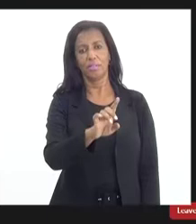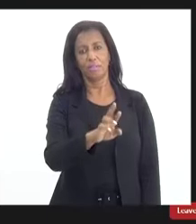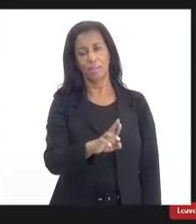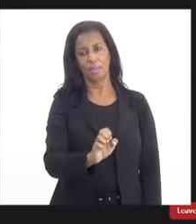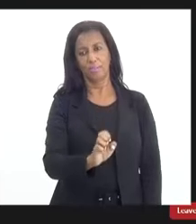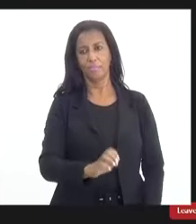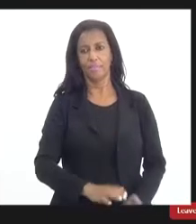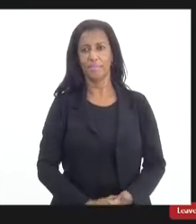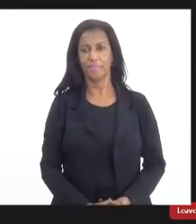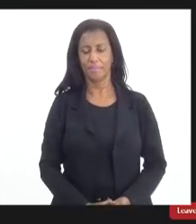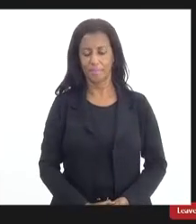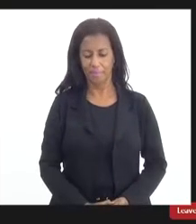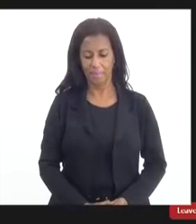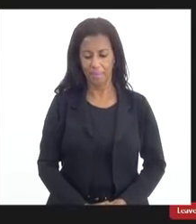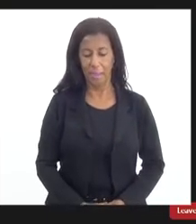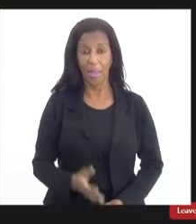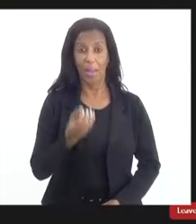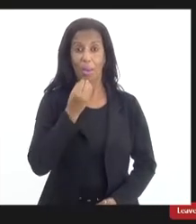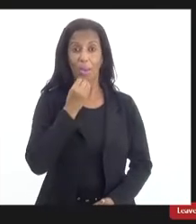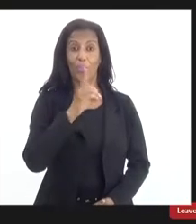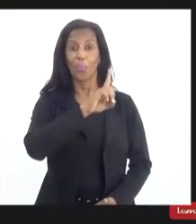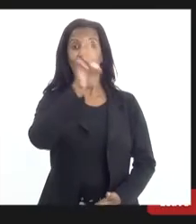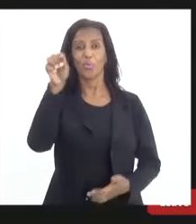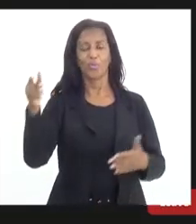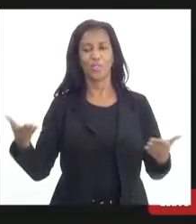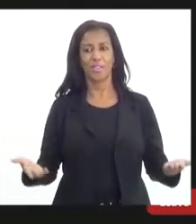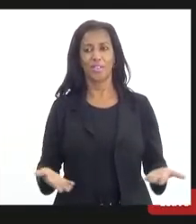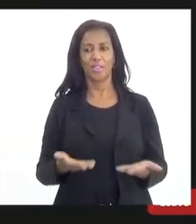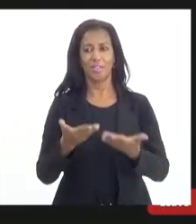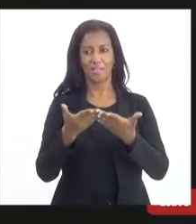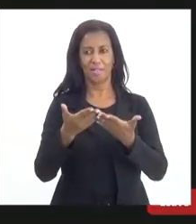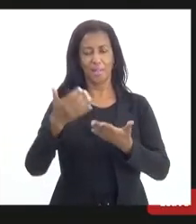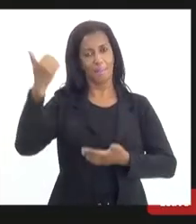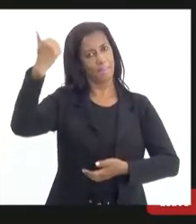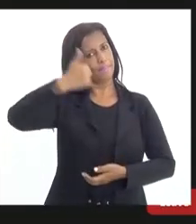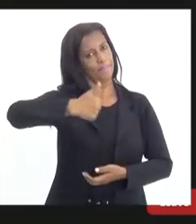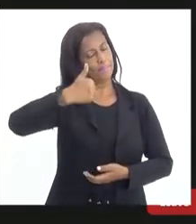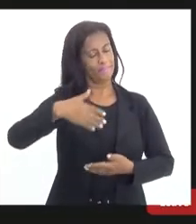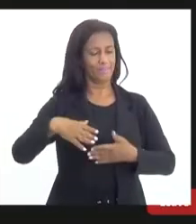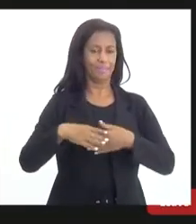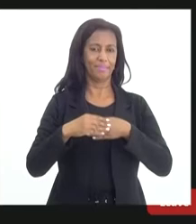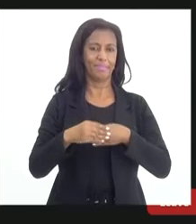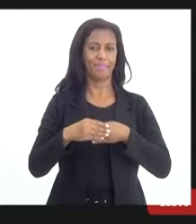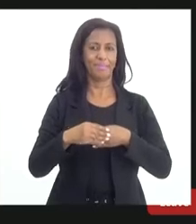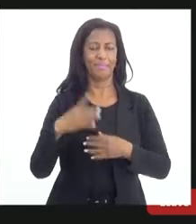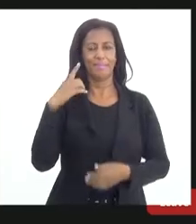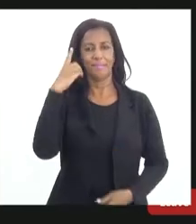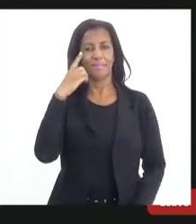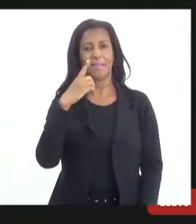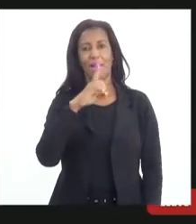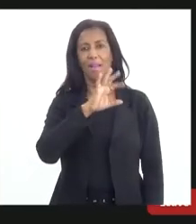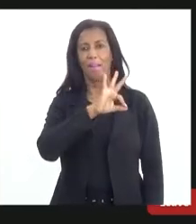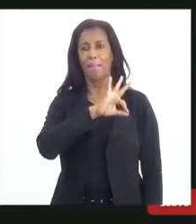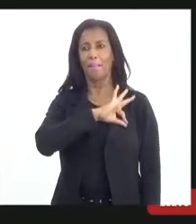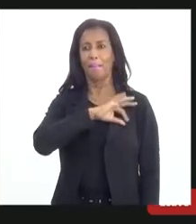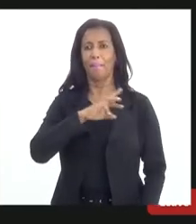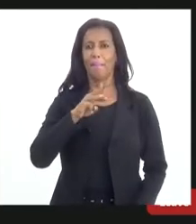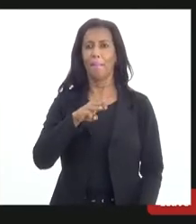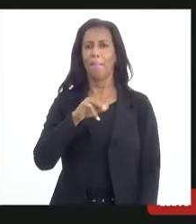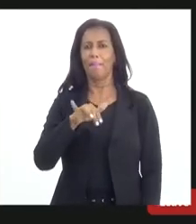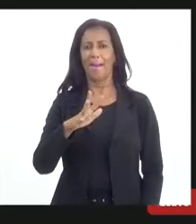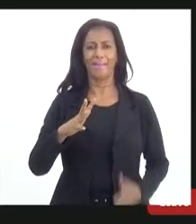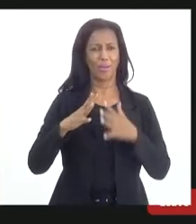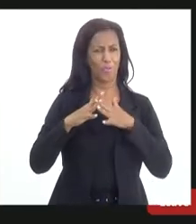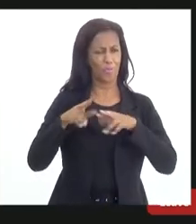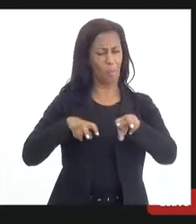Bom, bom dia a todos. Queria, primeiro, cumprimentar a deputada Marta Rocha, que está aqui numa confusão no trânsito